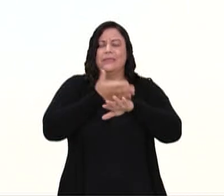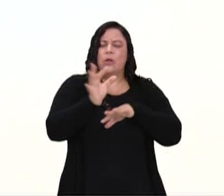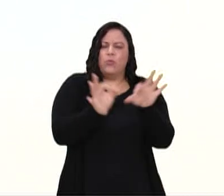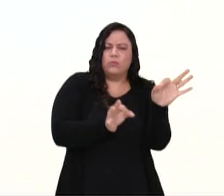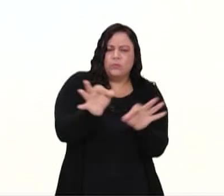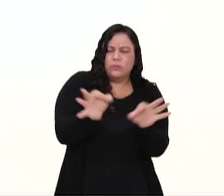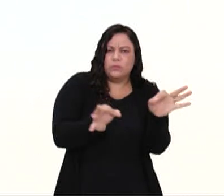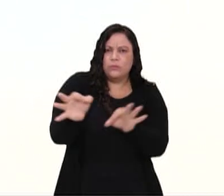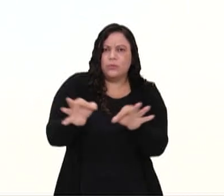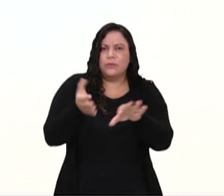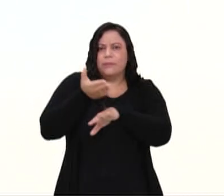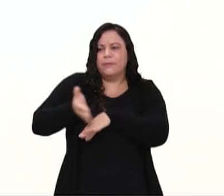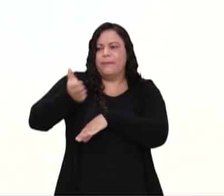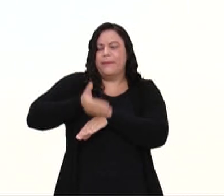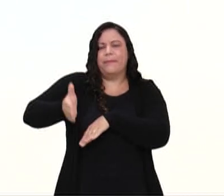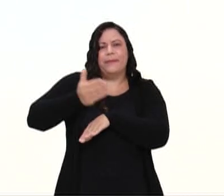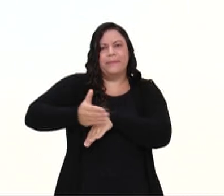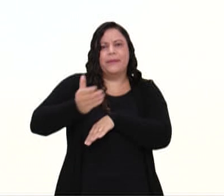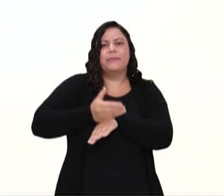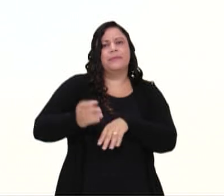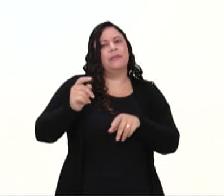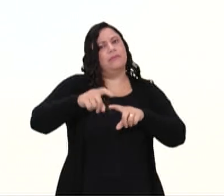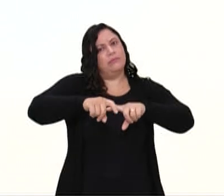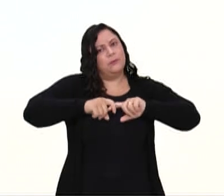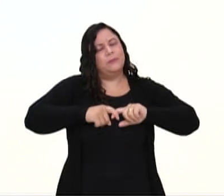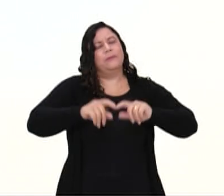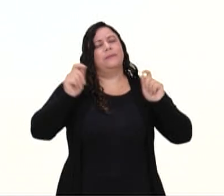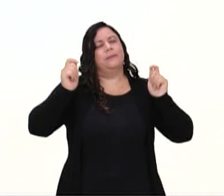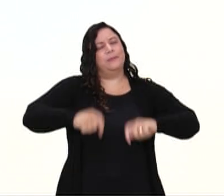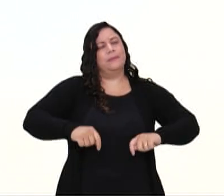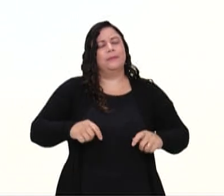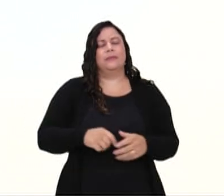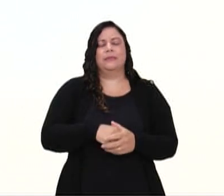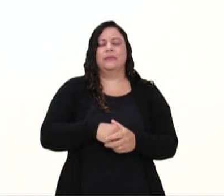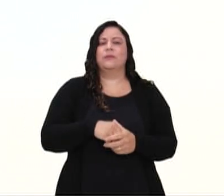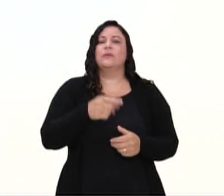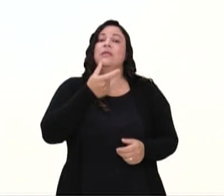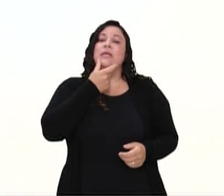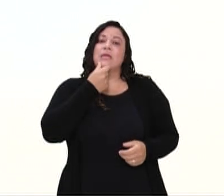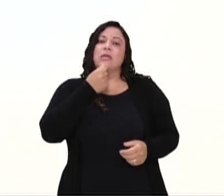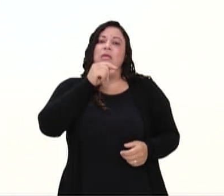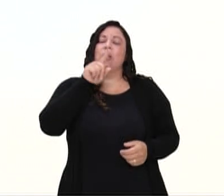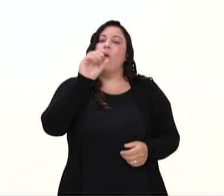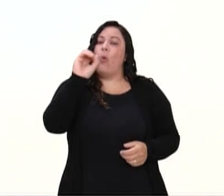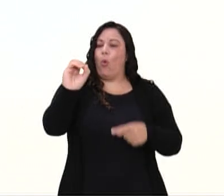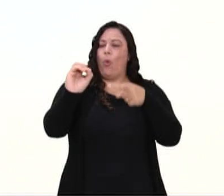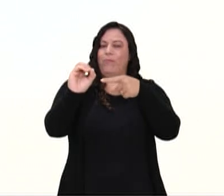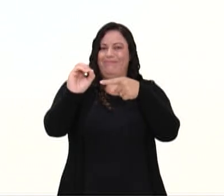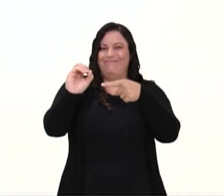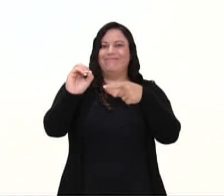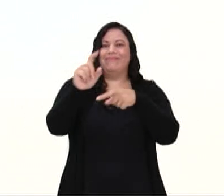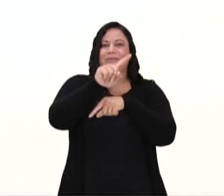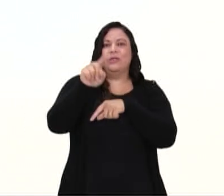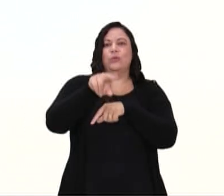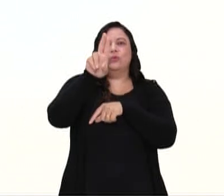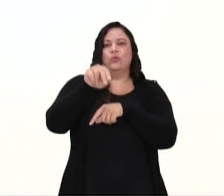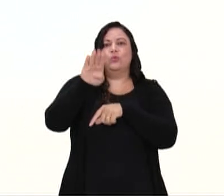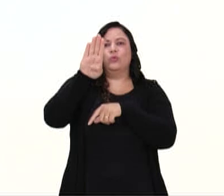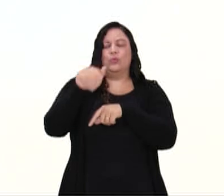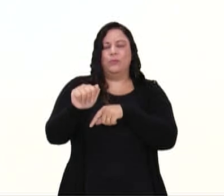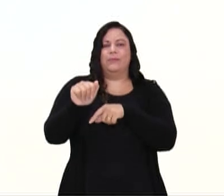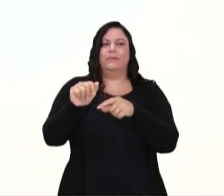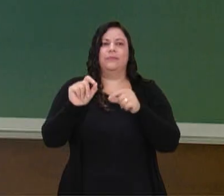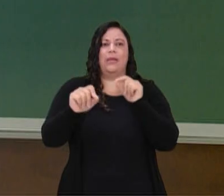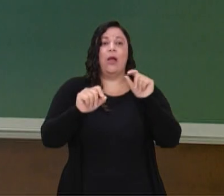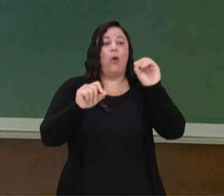de treinamento. Por isso que é no masculino. Assim como é o yoga, porque na tradução